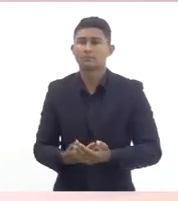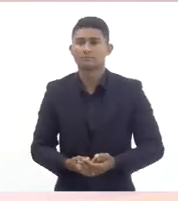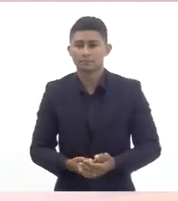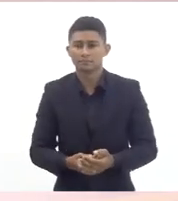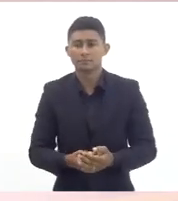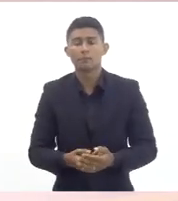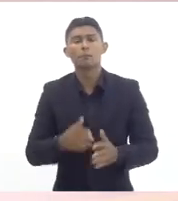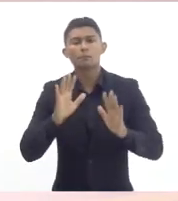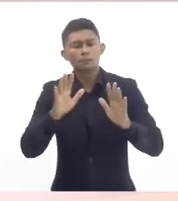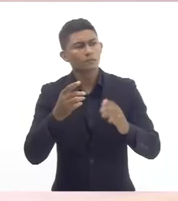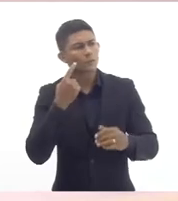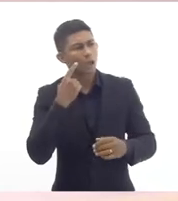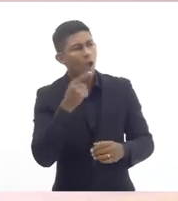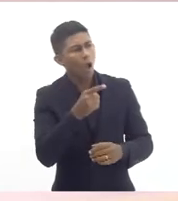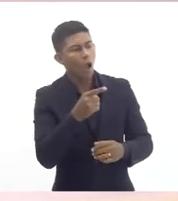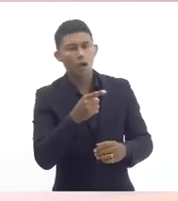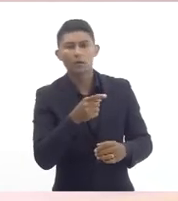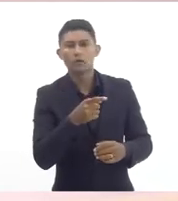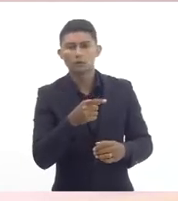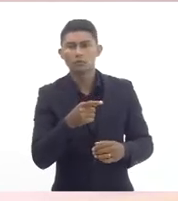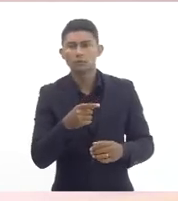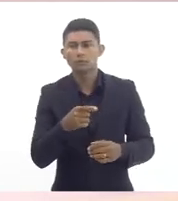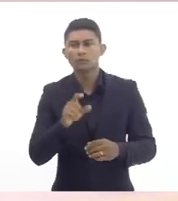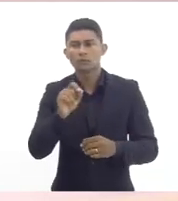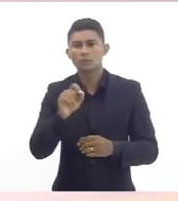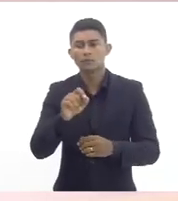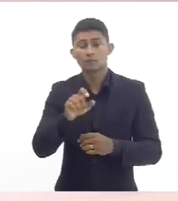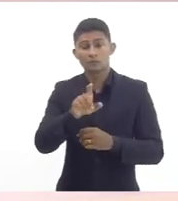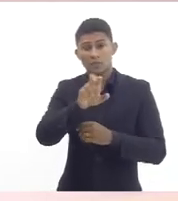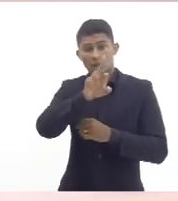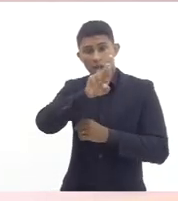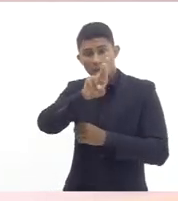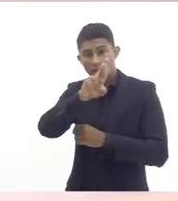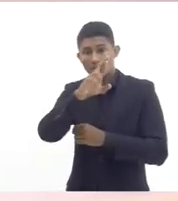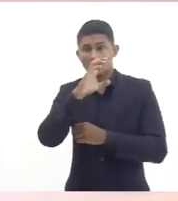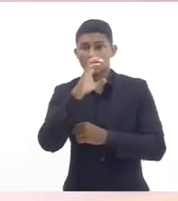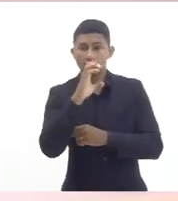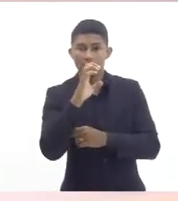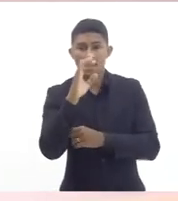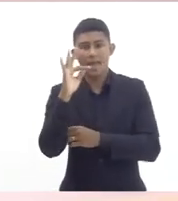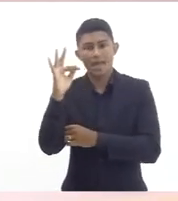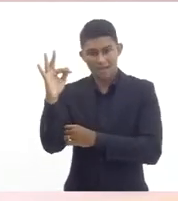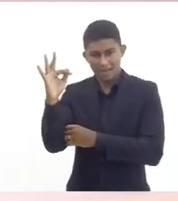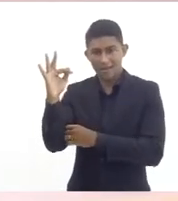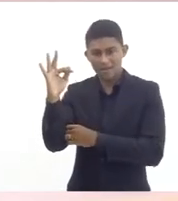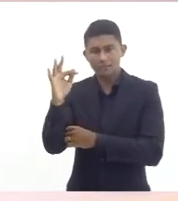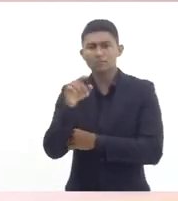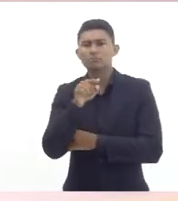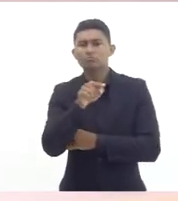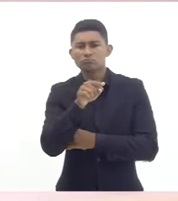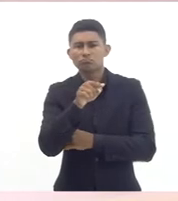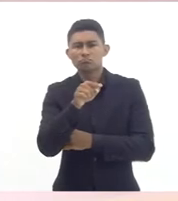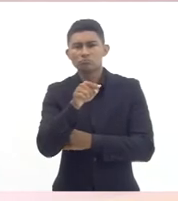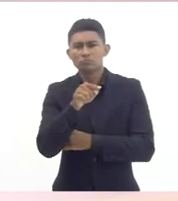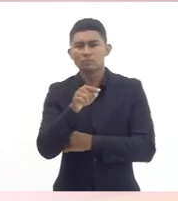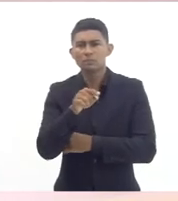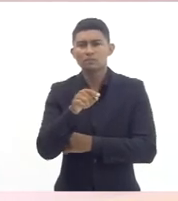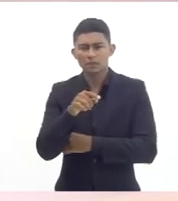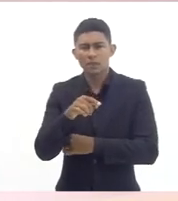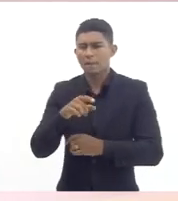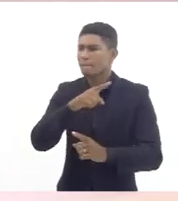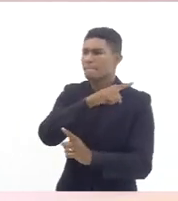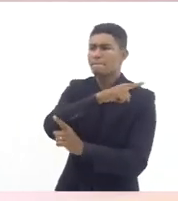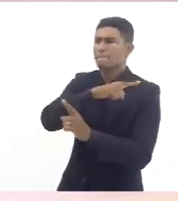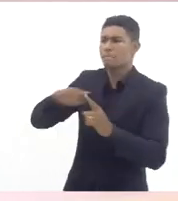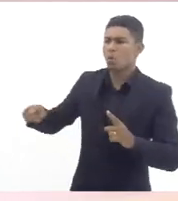de ouvir isso que já se reconhece que o regime de recuperação fiscal não implica em proibir esse tipo